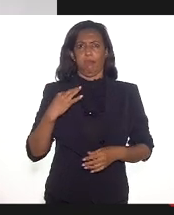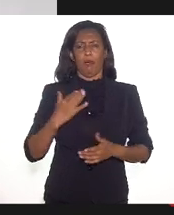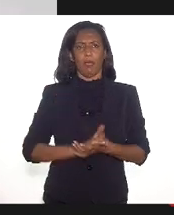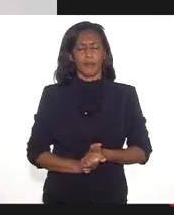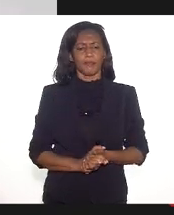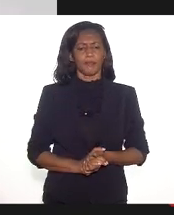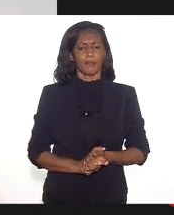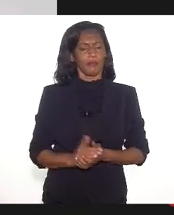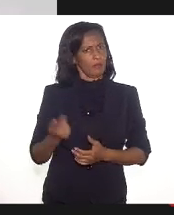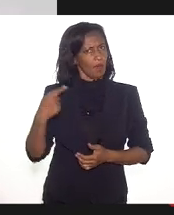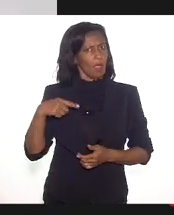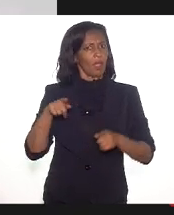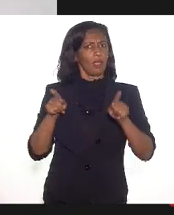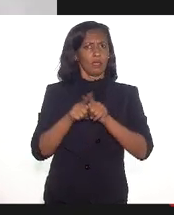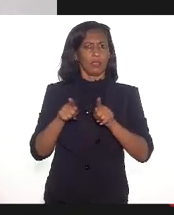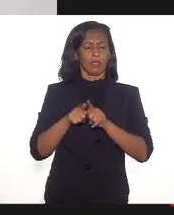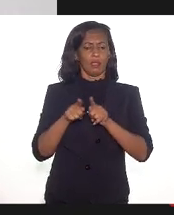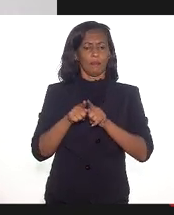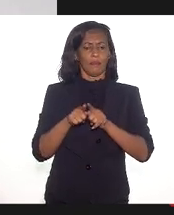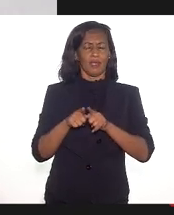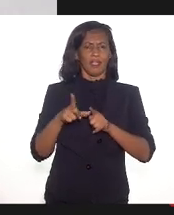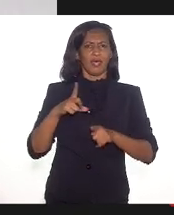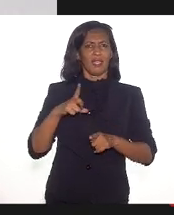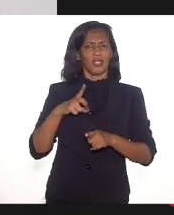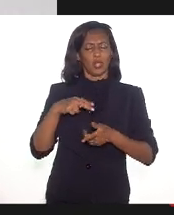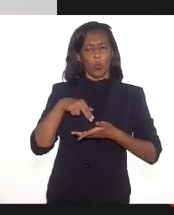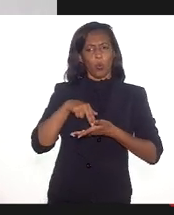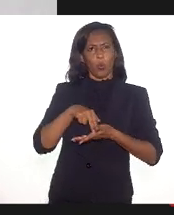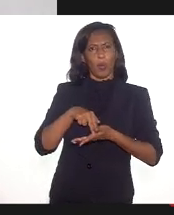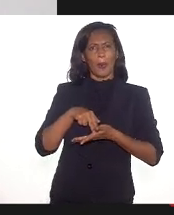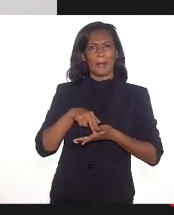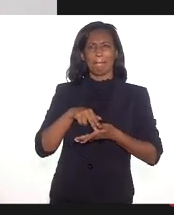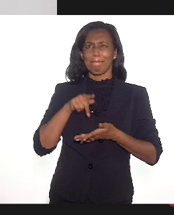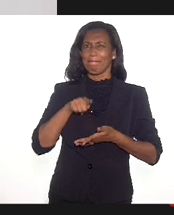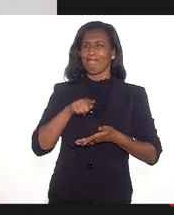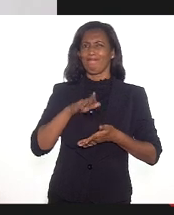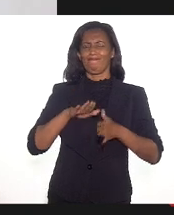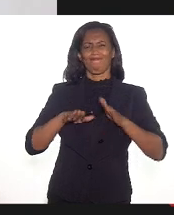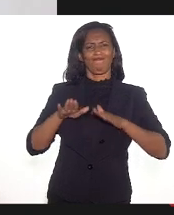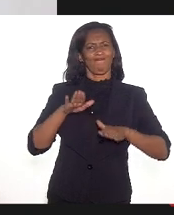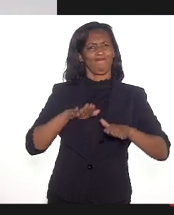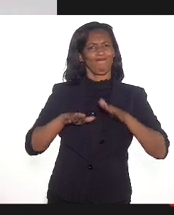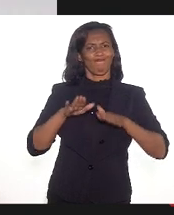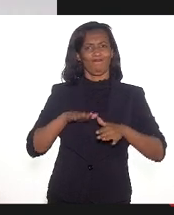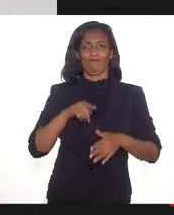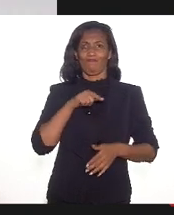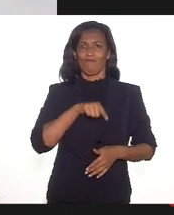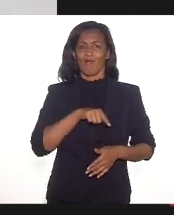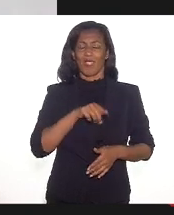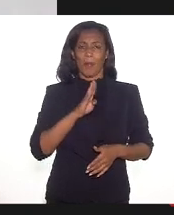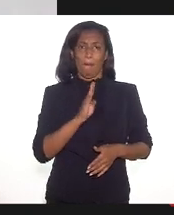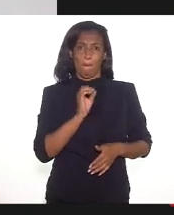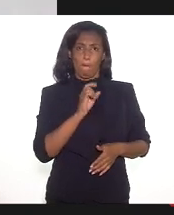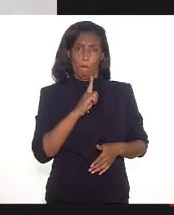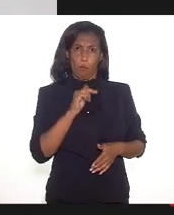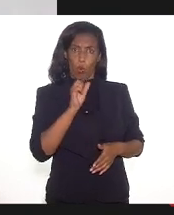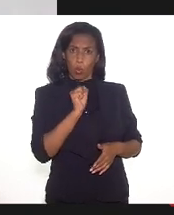de certa forma, eles ocupam uma posição muito, muito delicada, né? Essas bolsas, elas são de